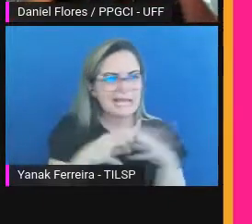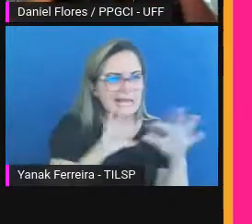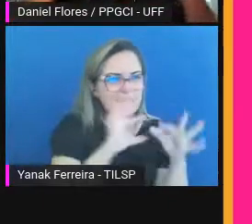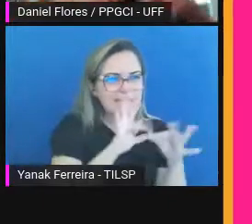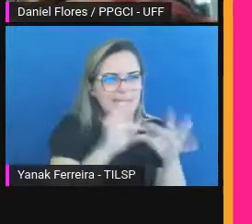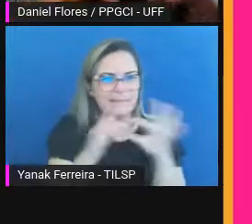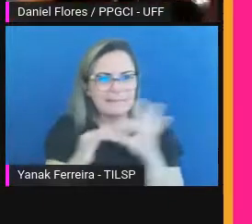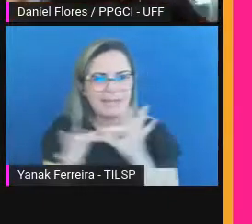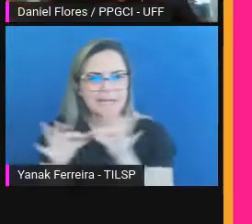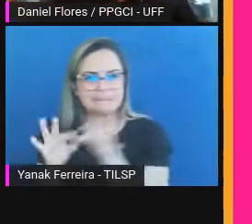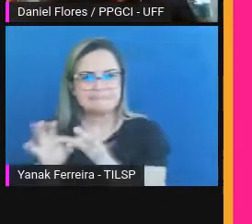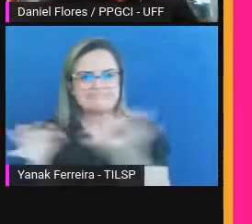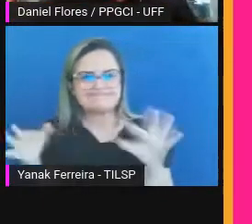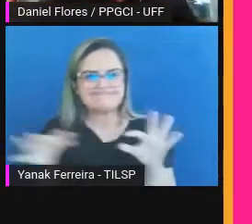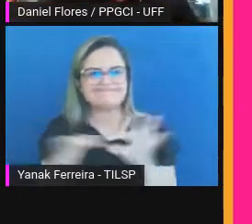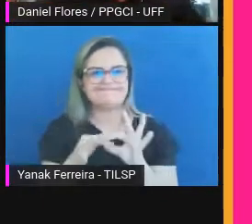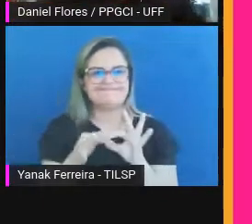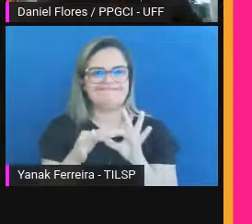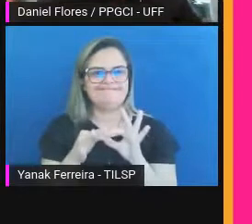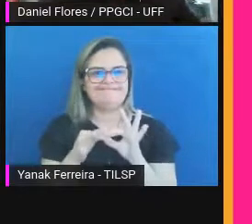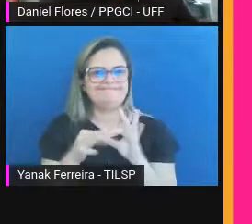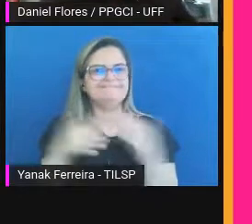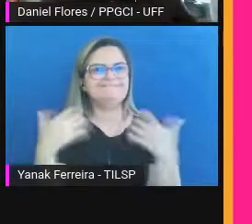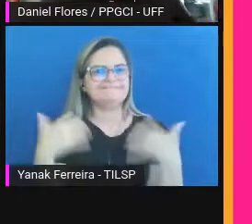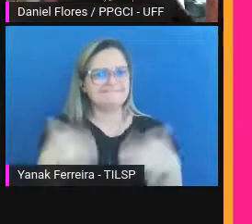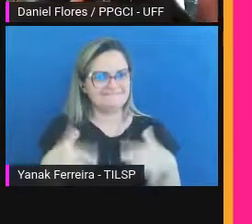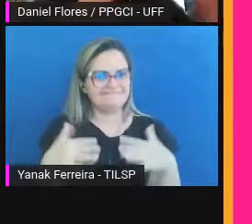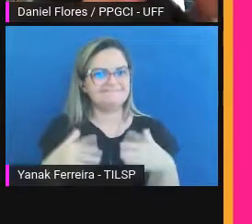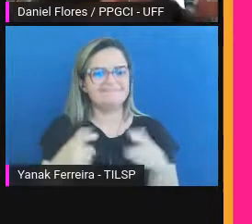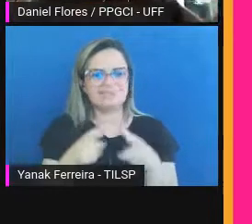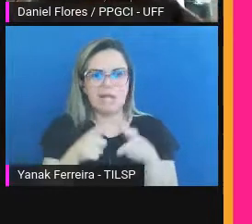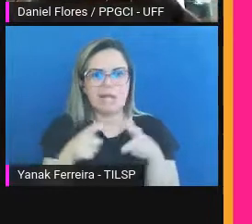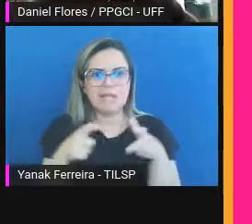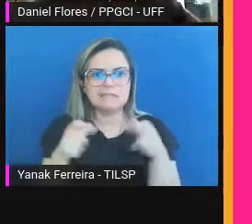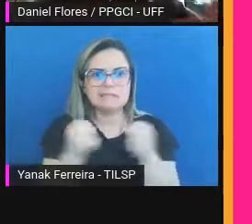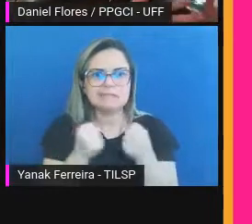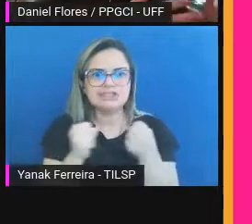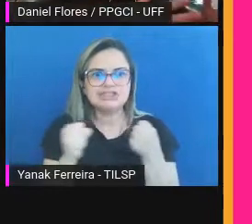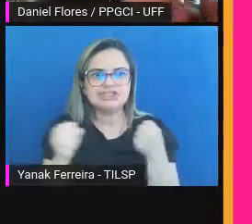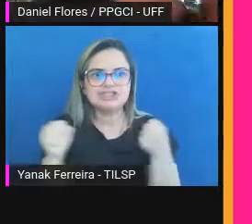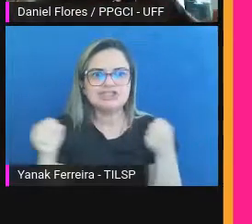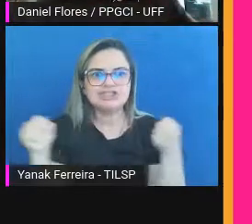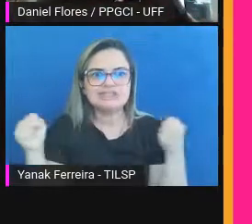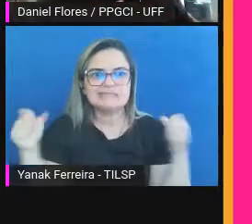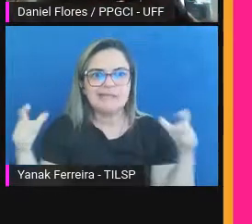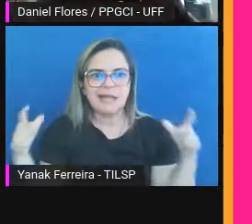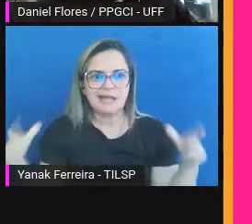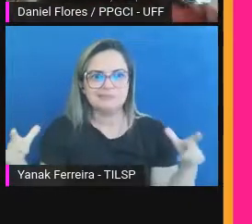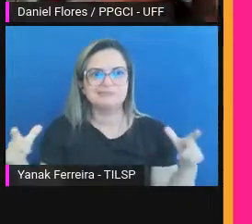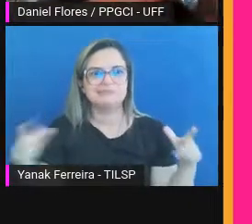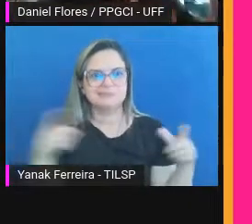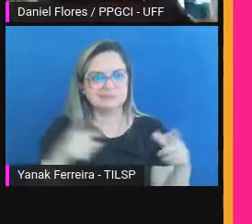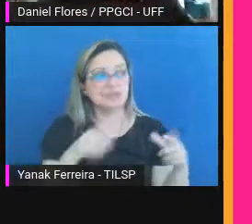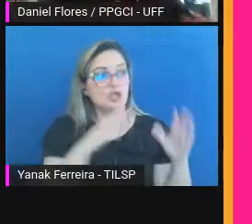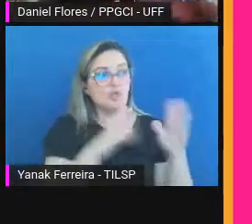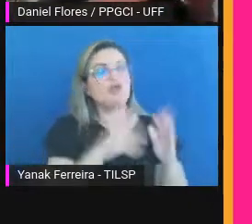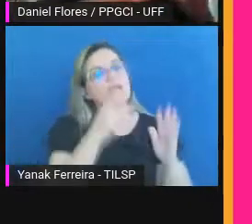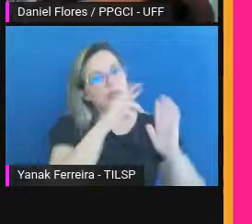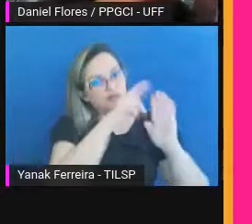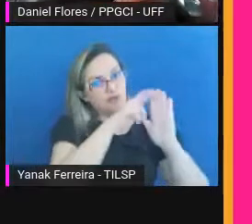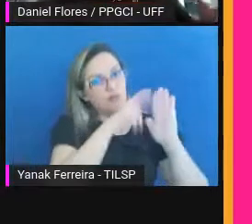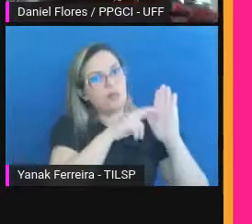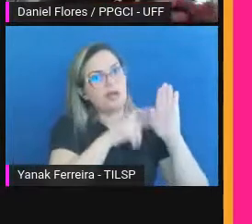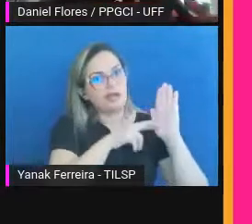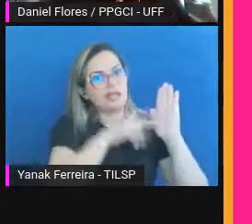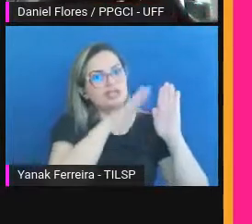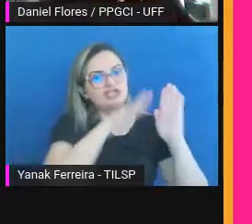de que é um mega ecossistema. Quer dizer, eu tenho uma norma ISO que é o OAS, que é o RDC, que é